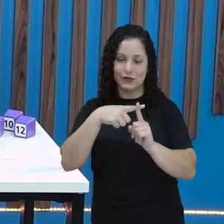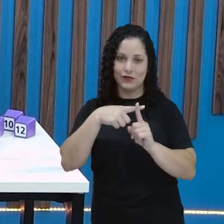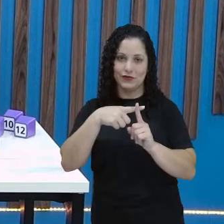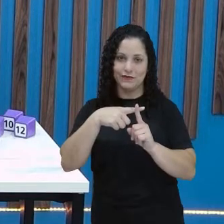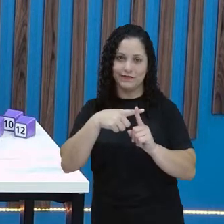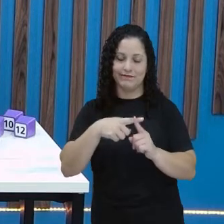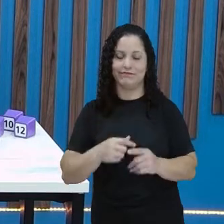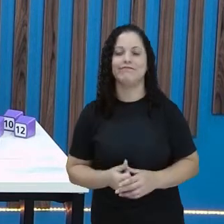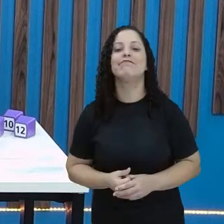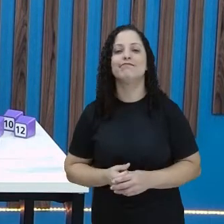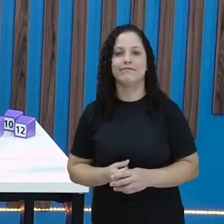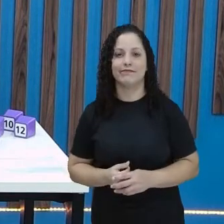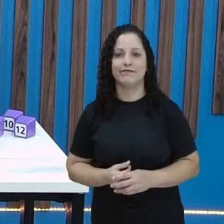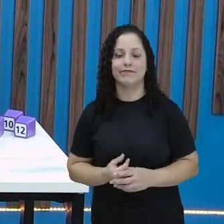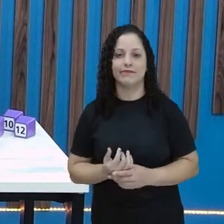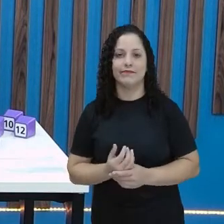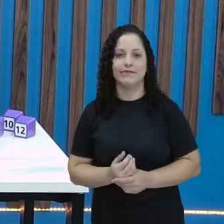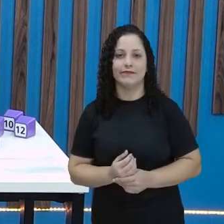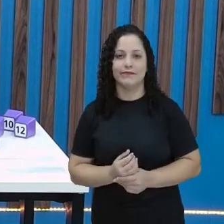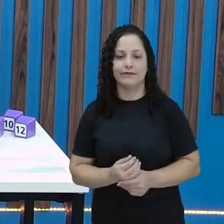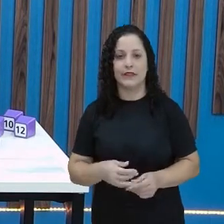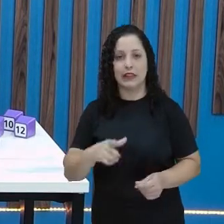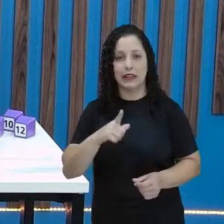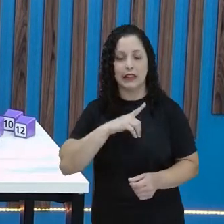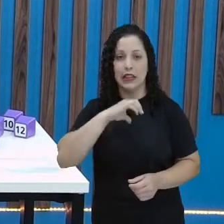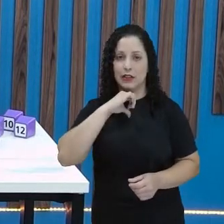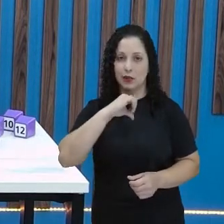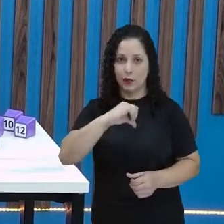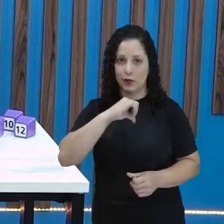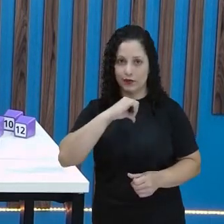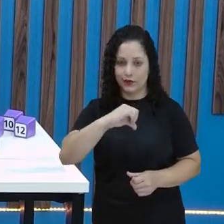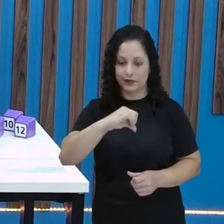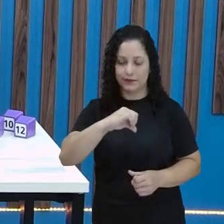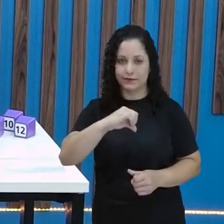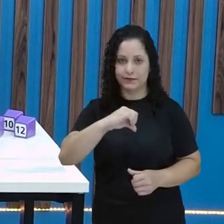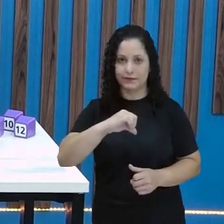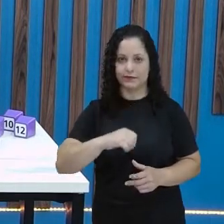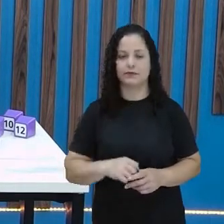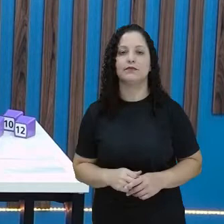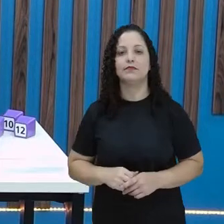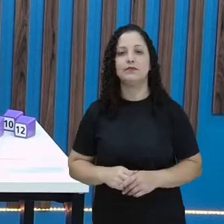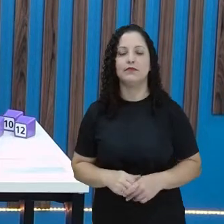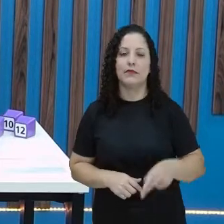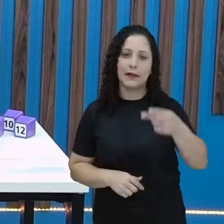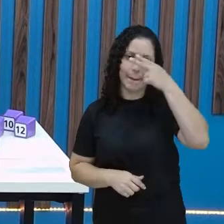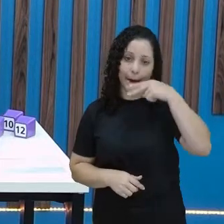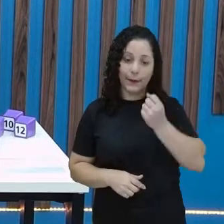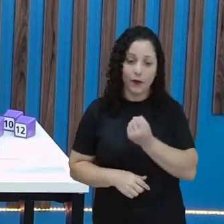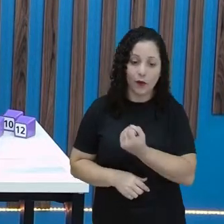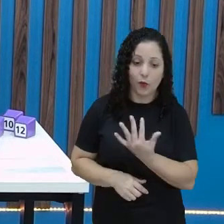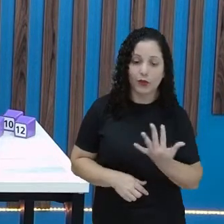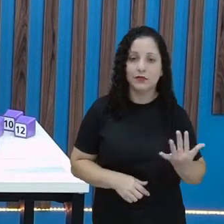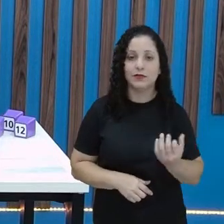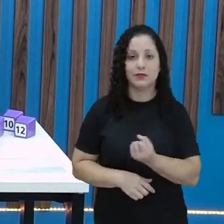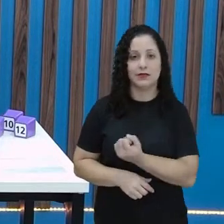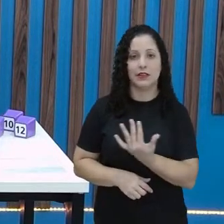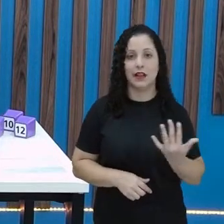acrescentar, vai aumentar. Então, ela tinha nove, certo? A mesma quantidade de Ana,